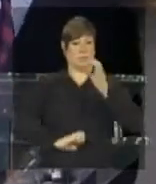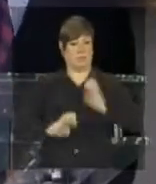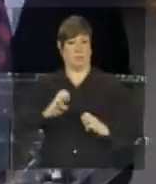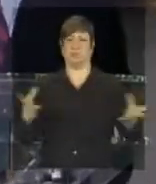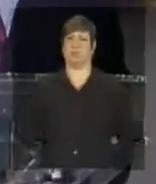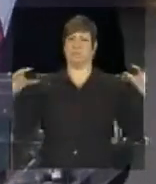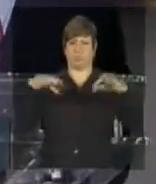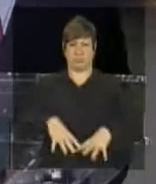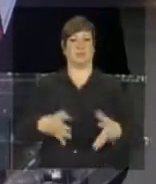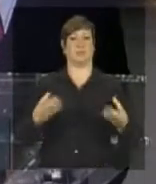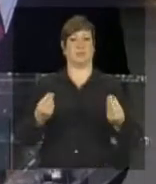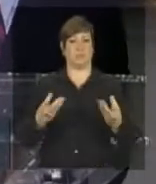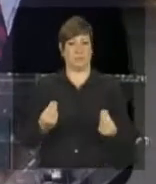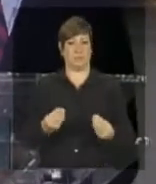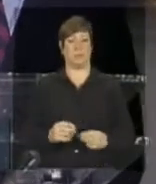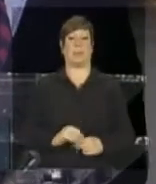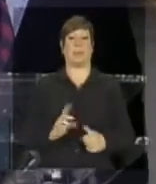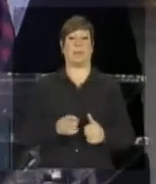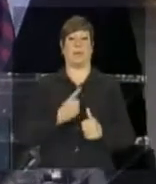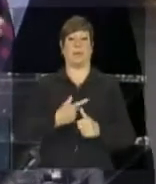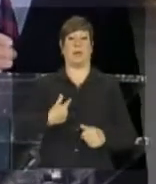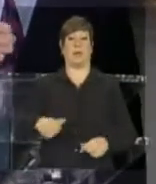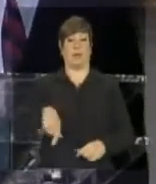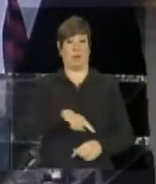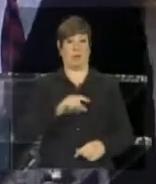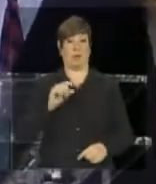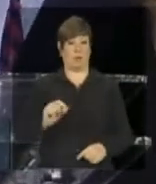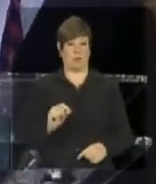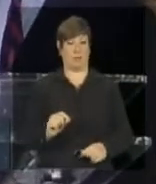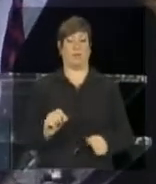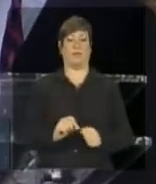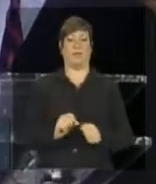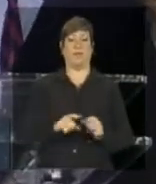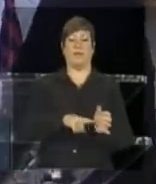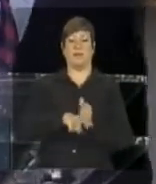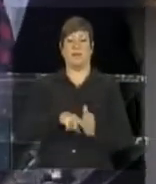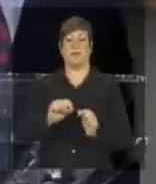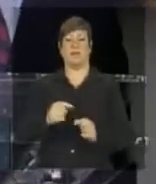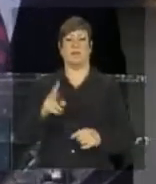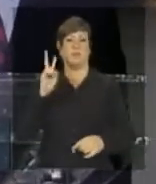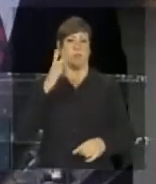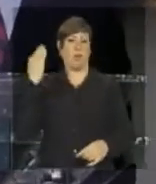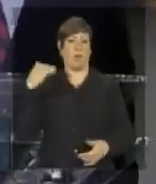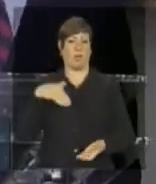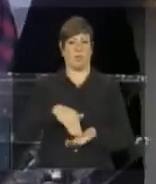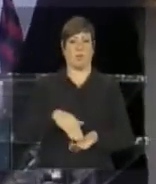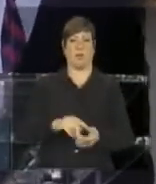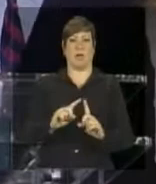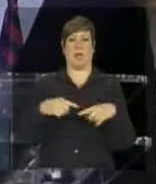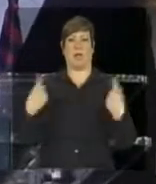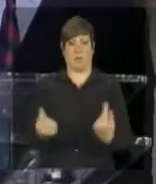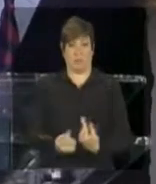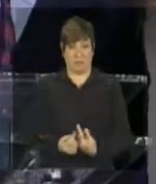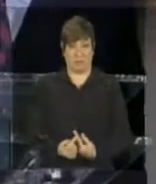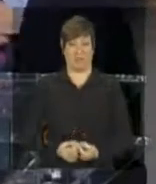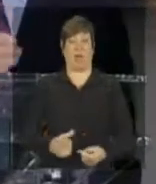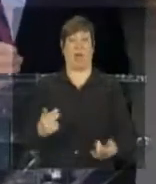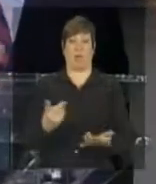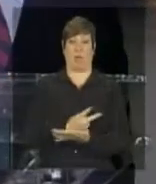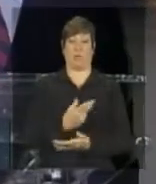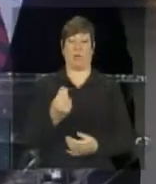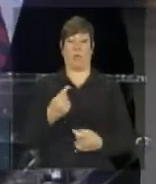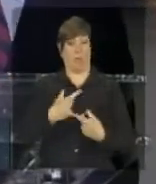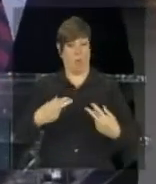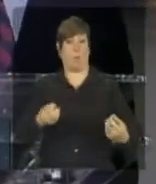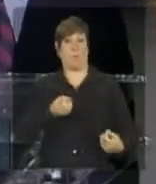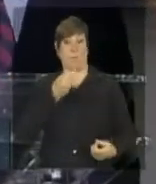nos posicionamos para fazer uma avaliação desde a última reunião. Desde a última reunião aconteceram coisas importantes, foi